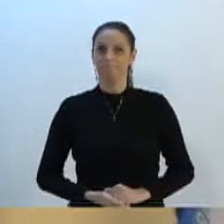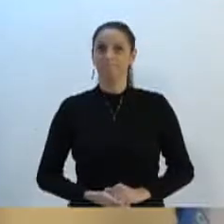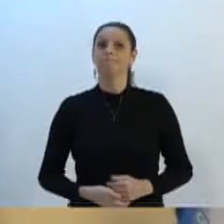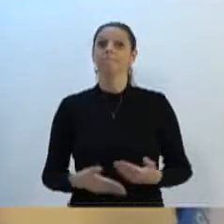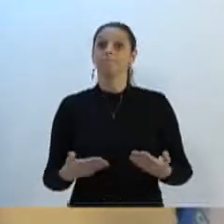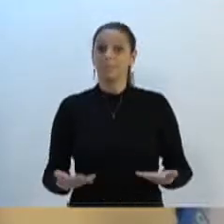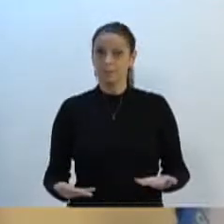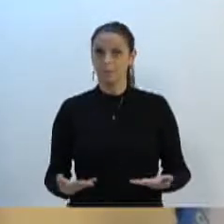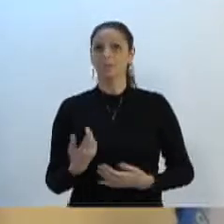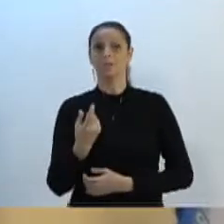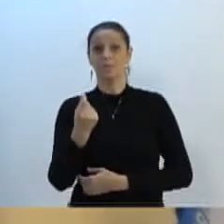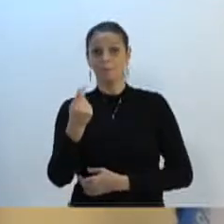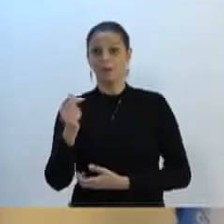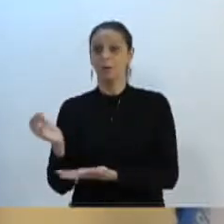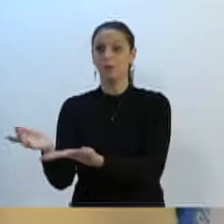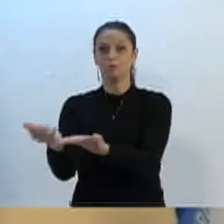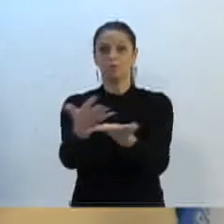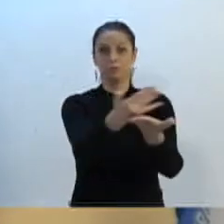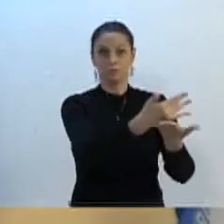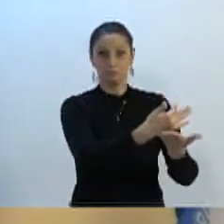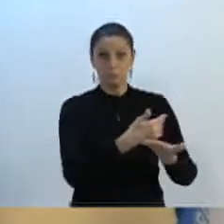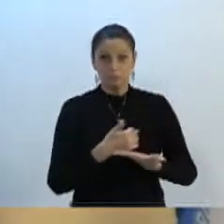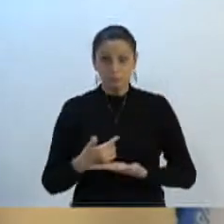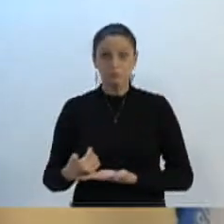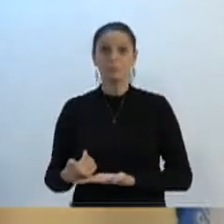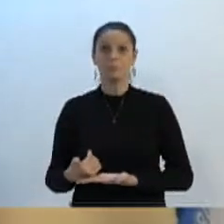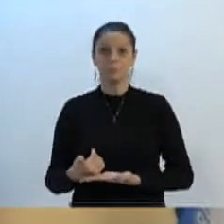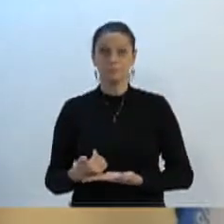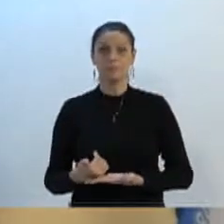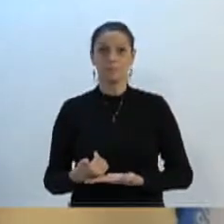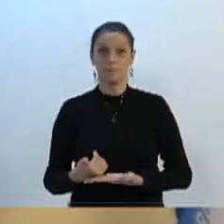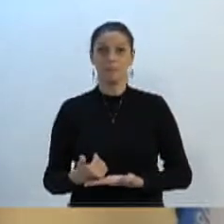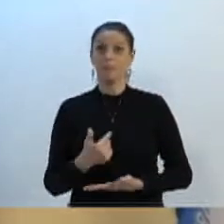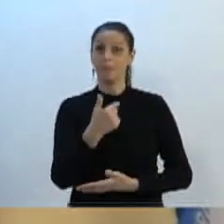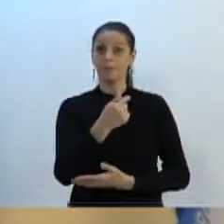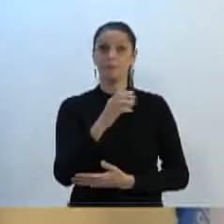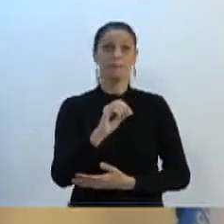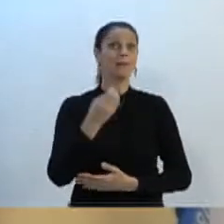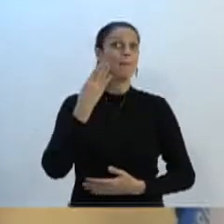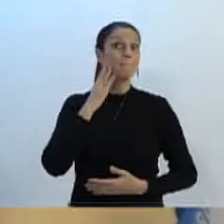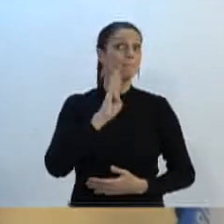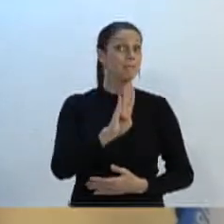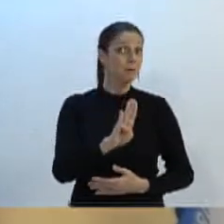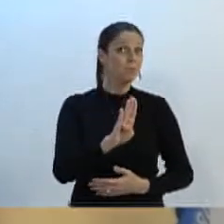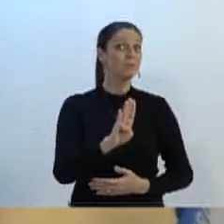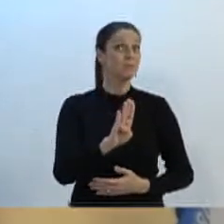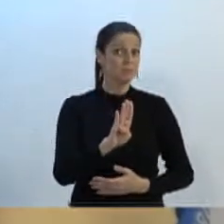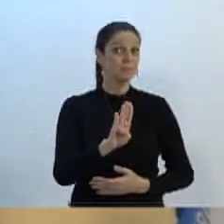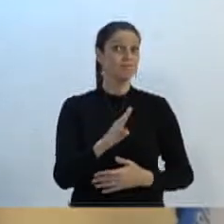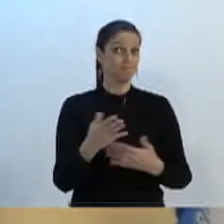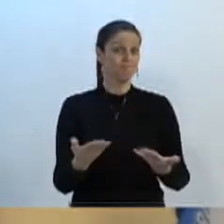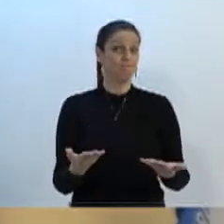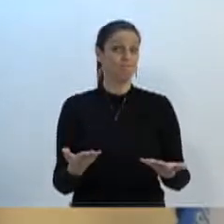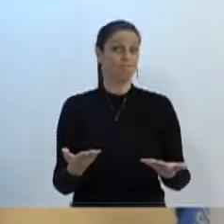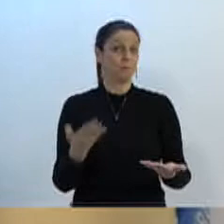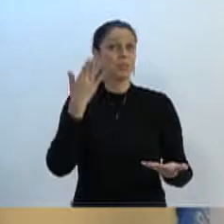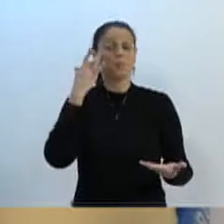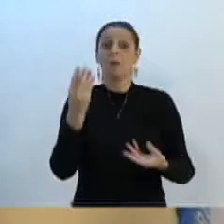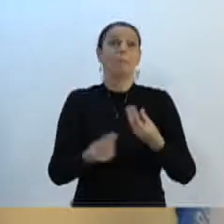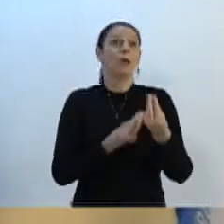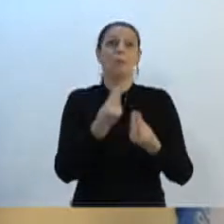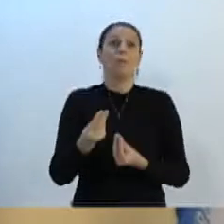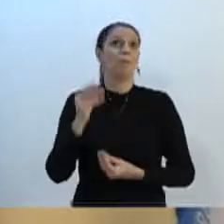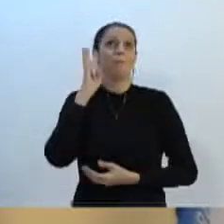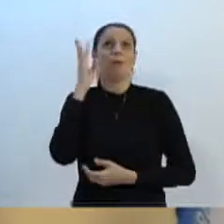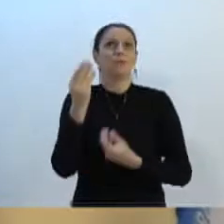Desse valor arrecadado, 70 bilhões, nós não sabemos nem como mensurar